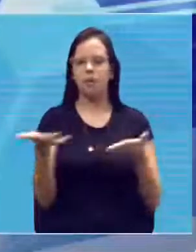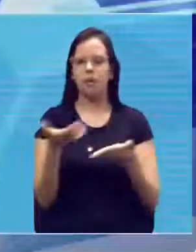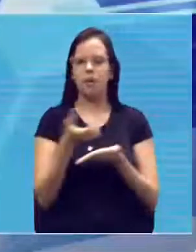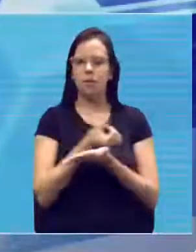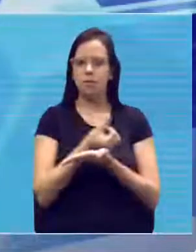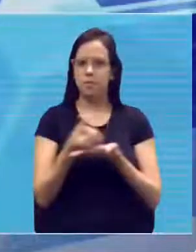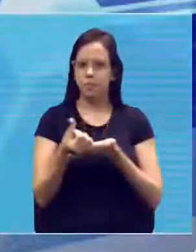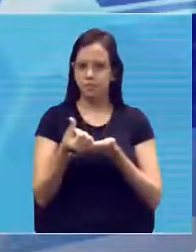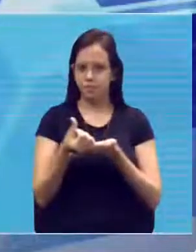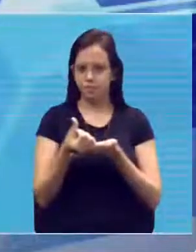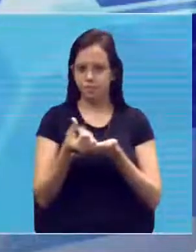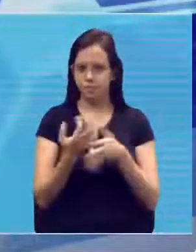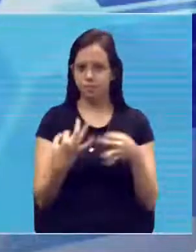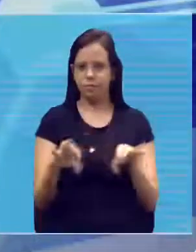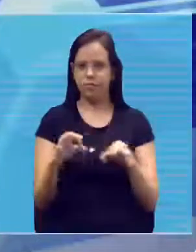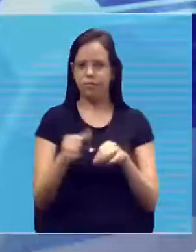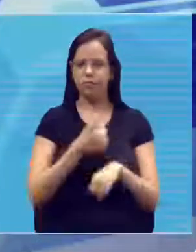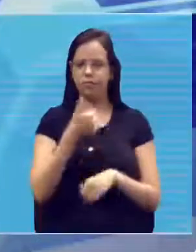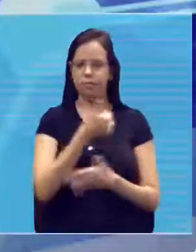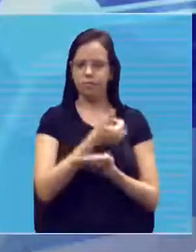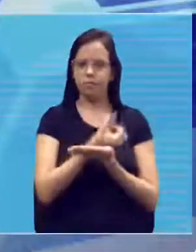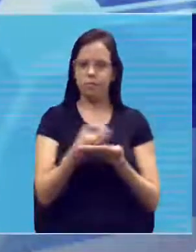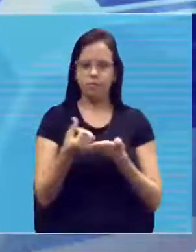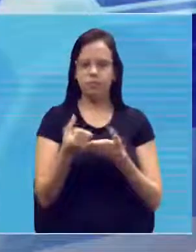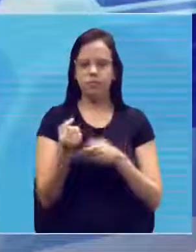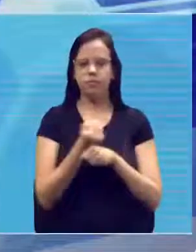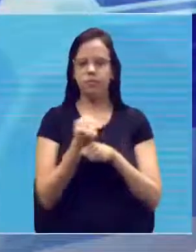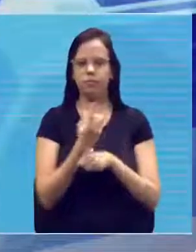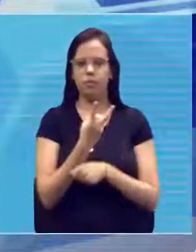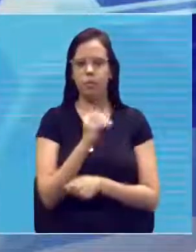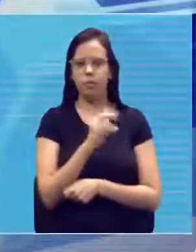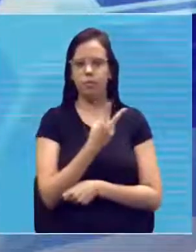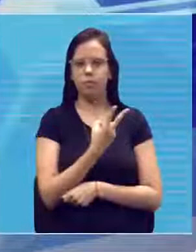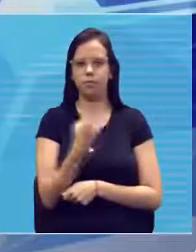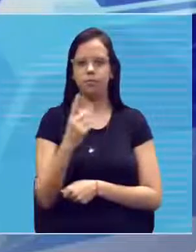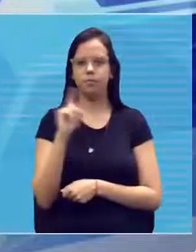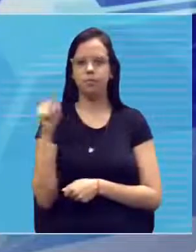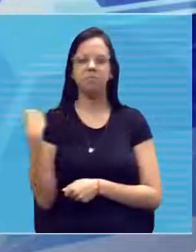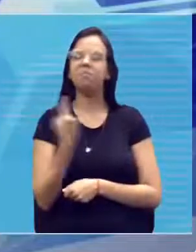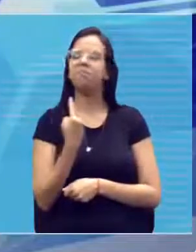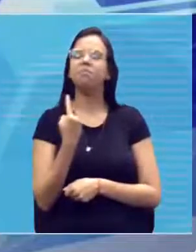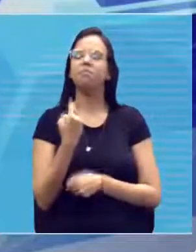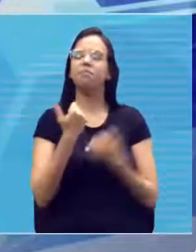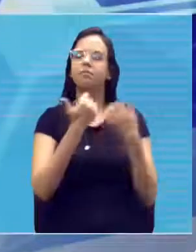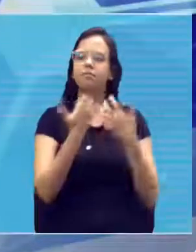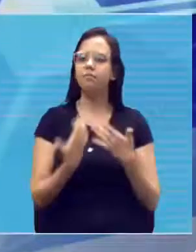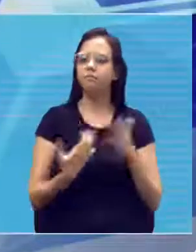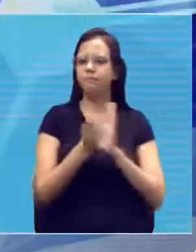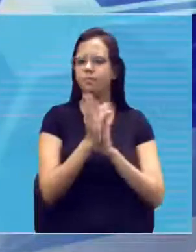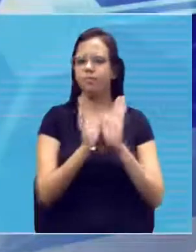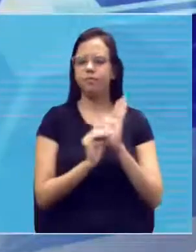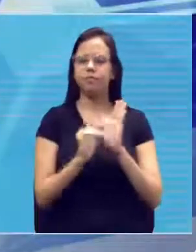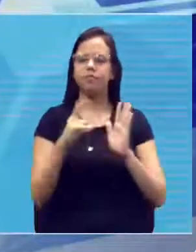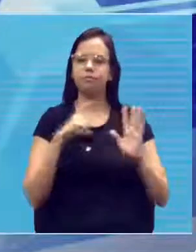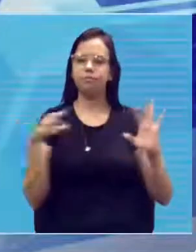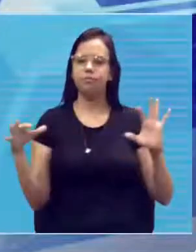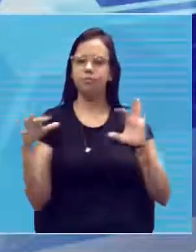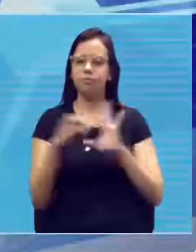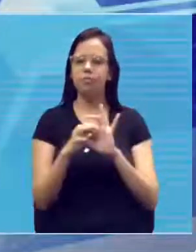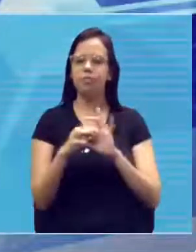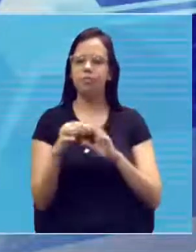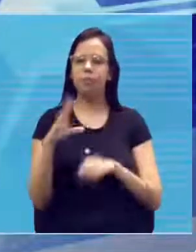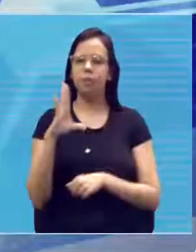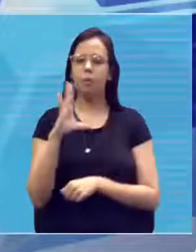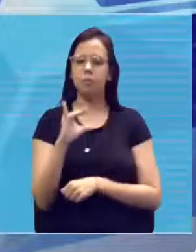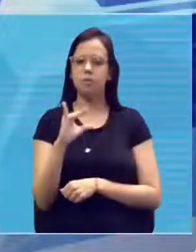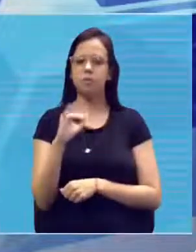Então, nesse primeiro semestre de 2022, a gente conversou sobre temáticas associadas às ciências, em